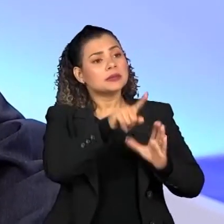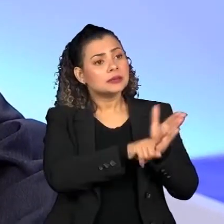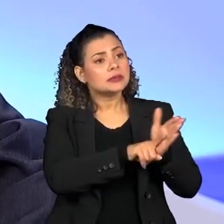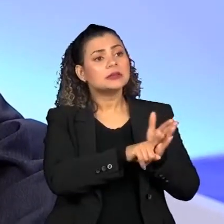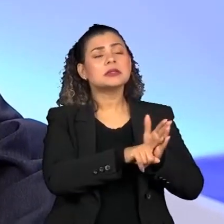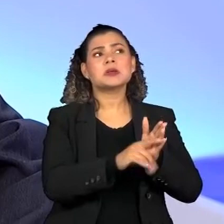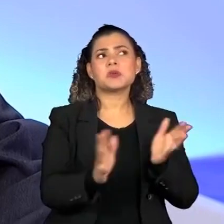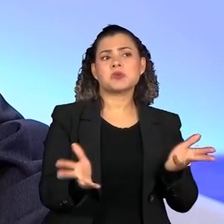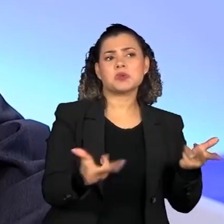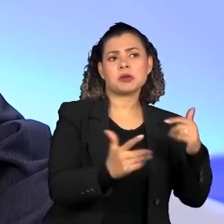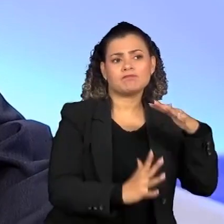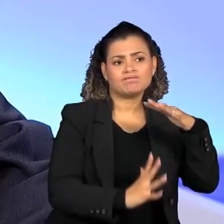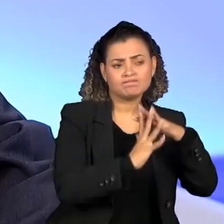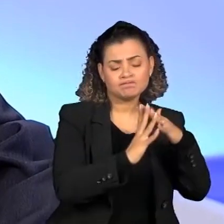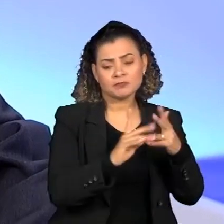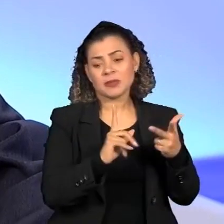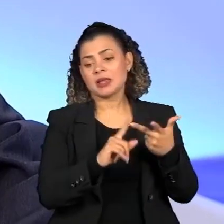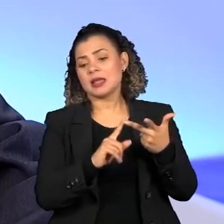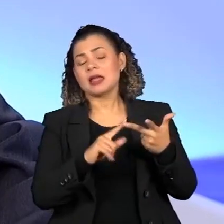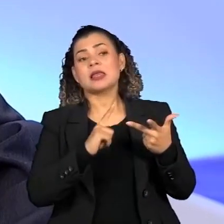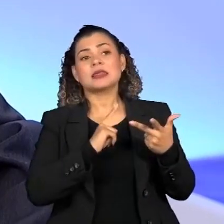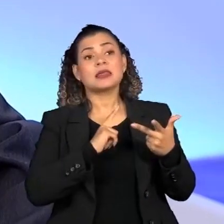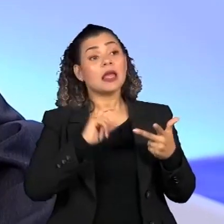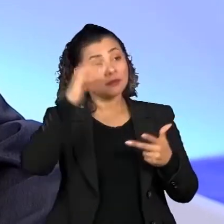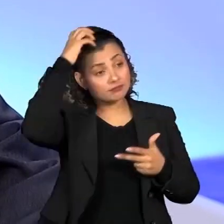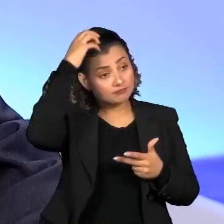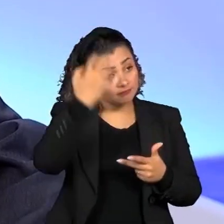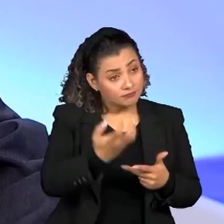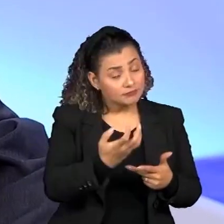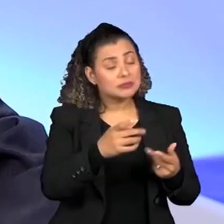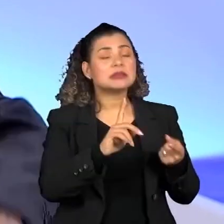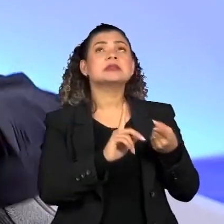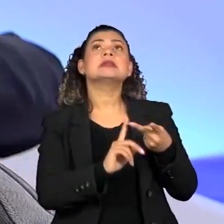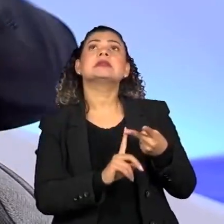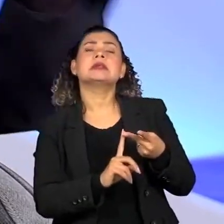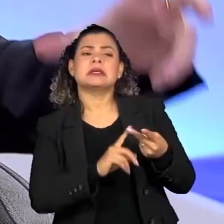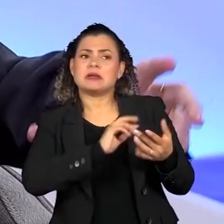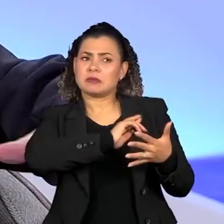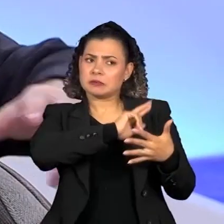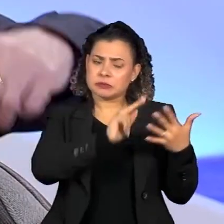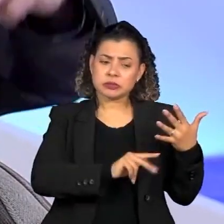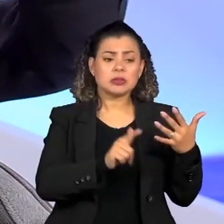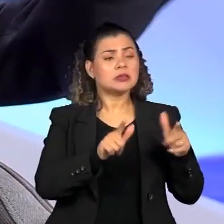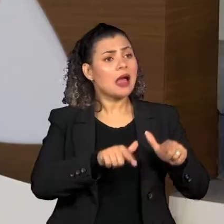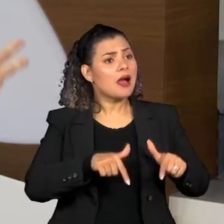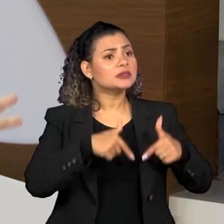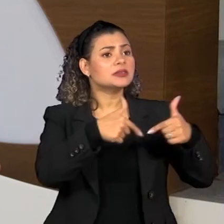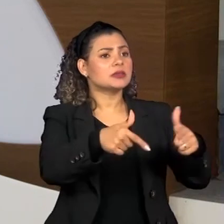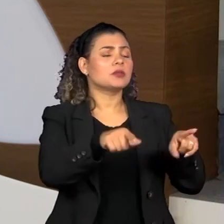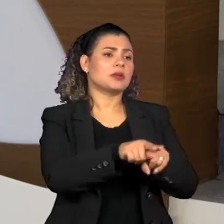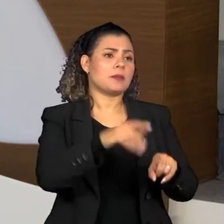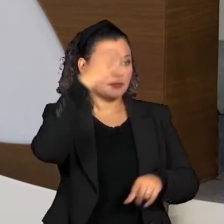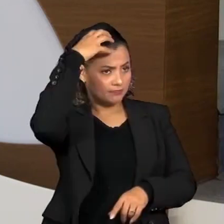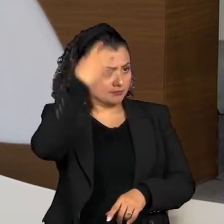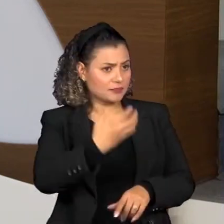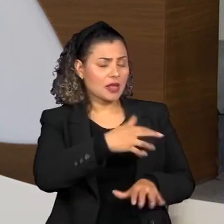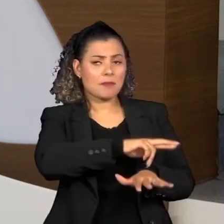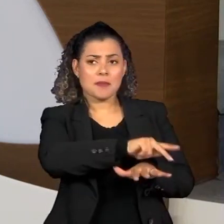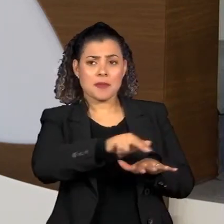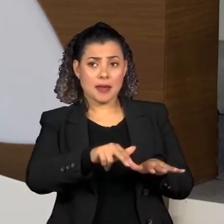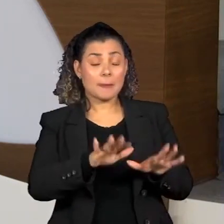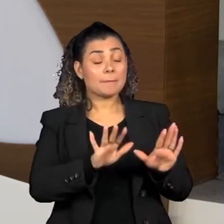alto desempenho, a inteligência artificial e a aplicação da inteligência artificial nas outras coisas.